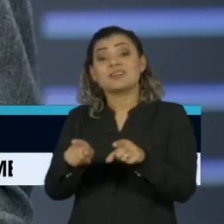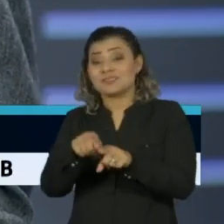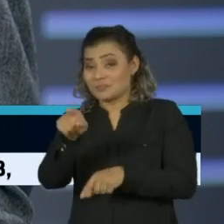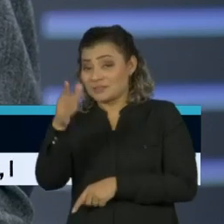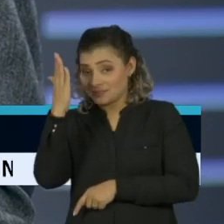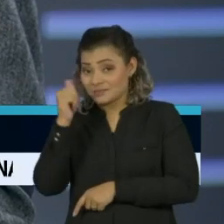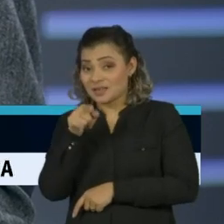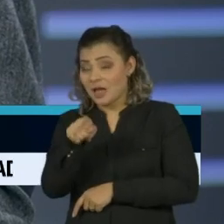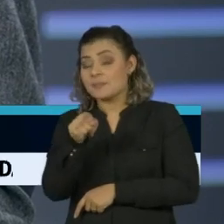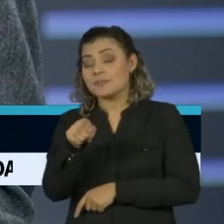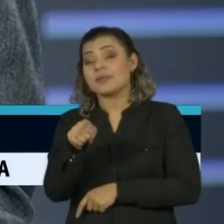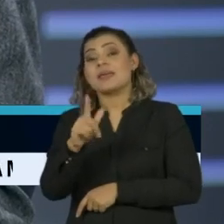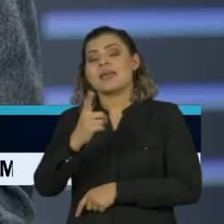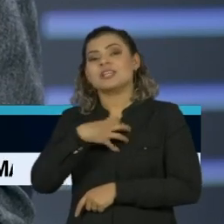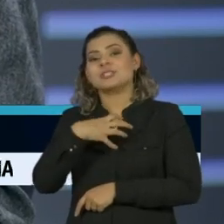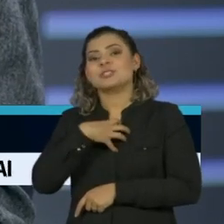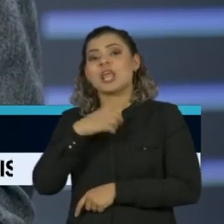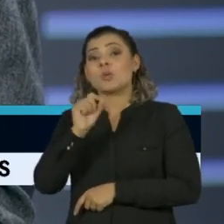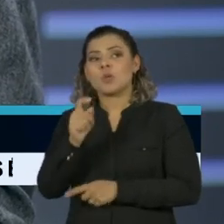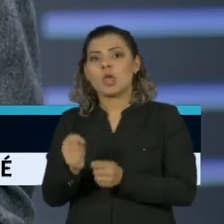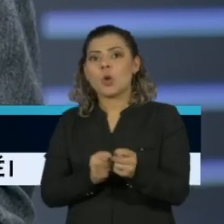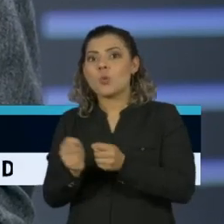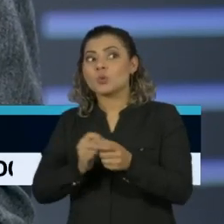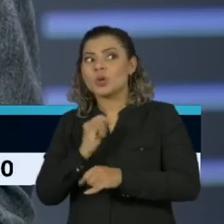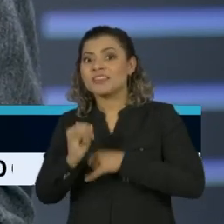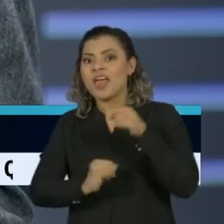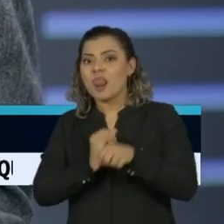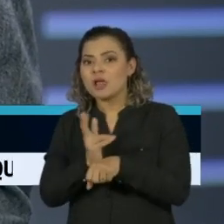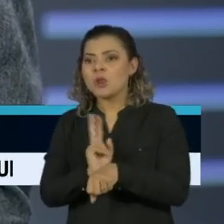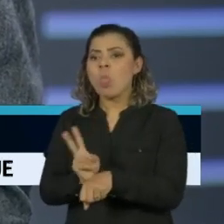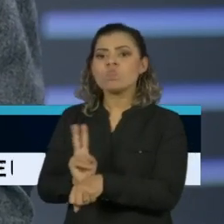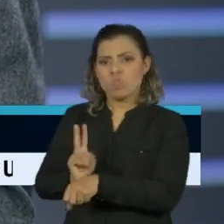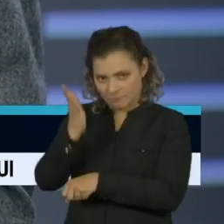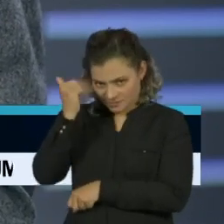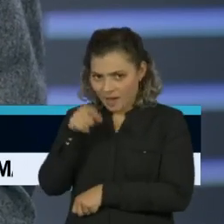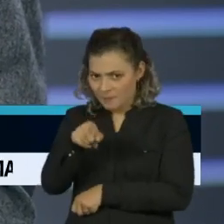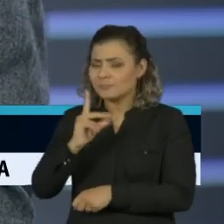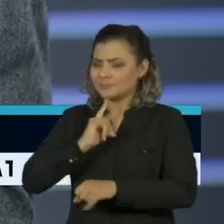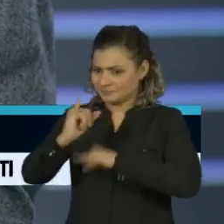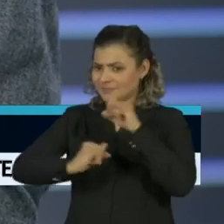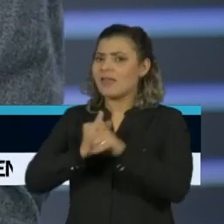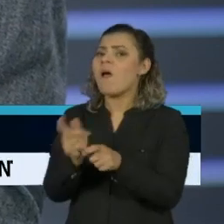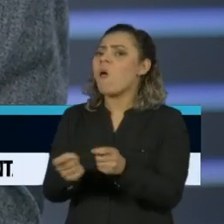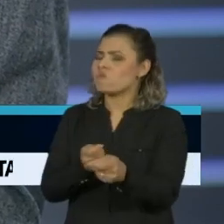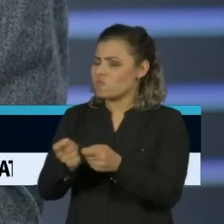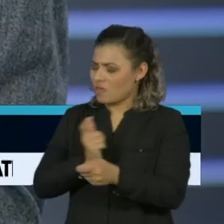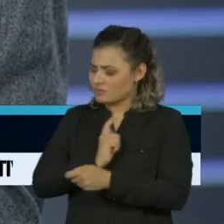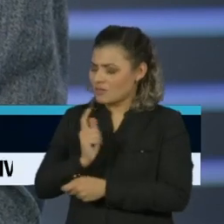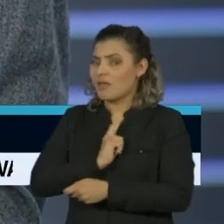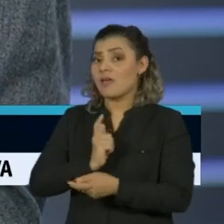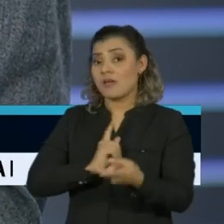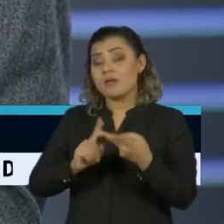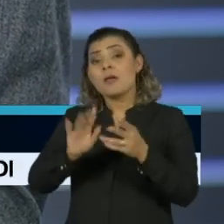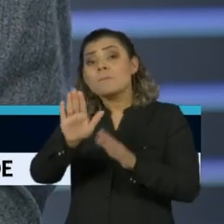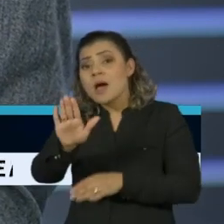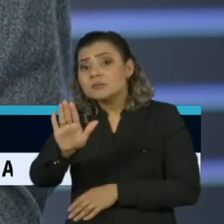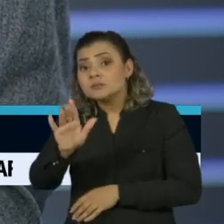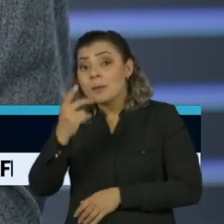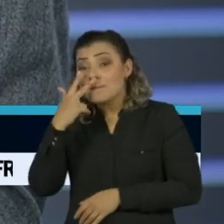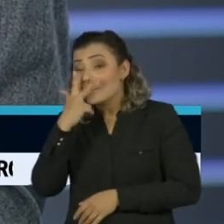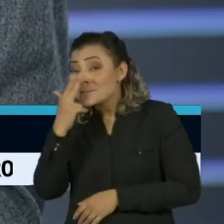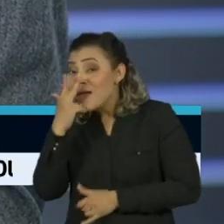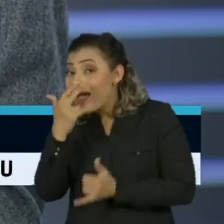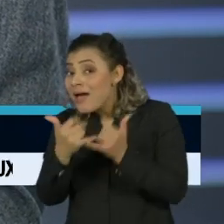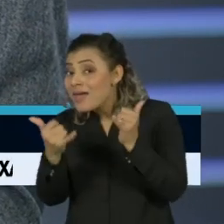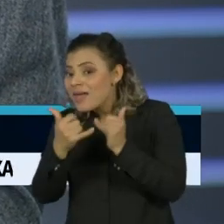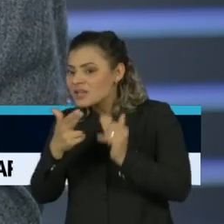através de sistemas de controle tecnológico, como a gente sabe, eu tenho a impressão que a China